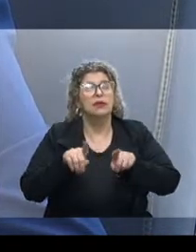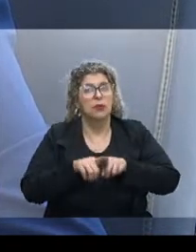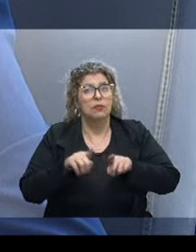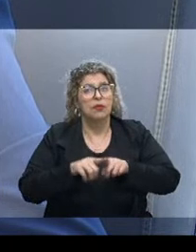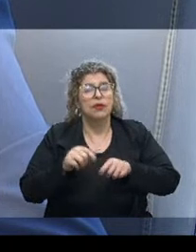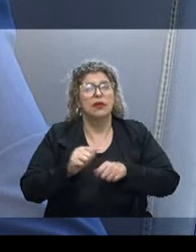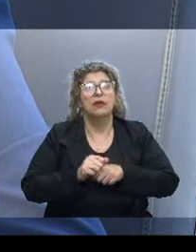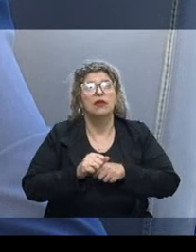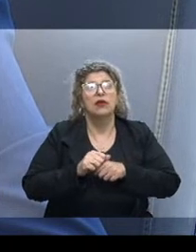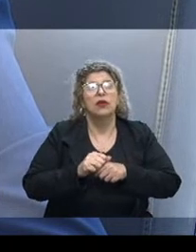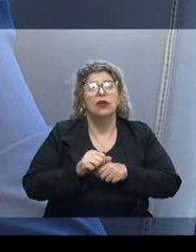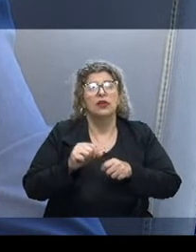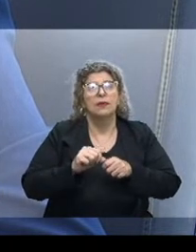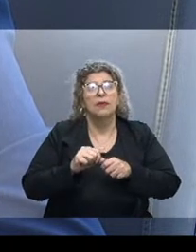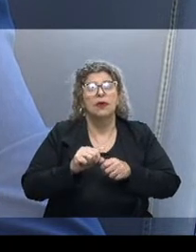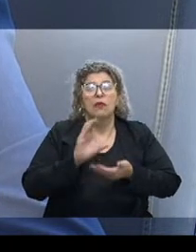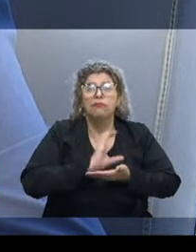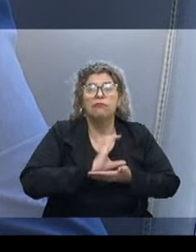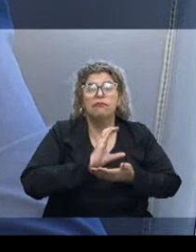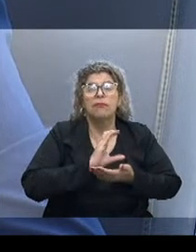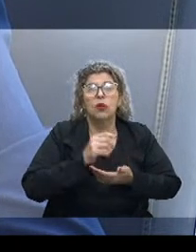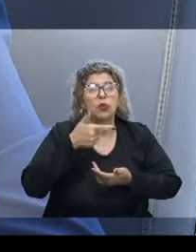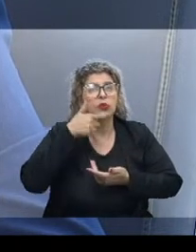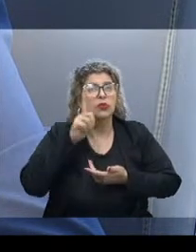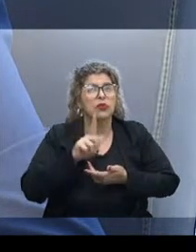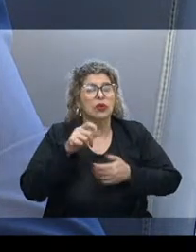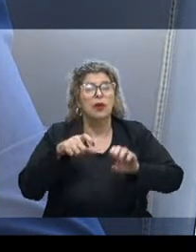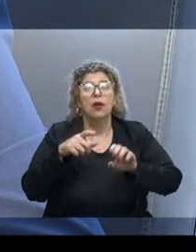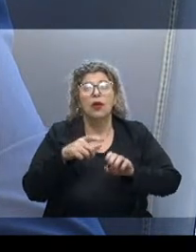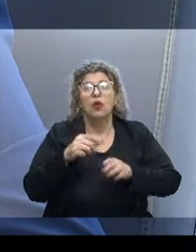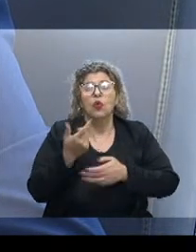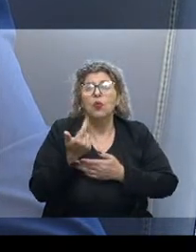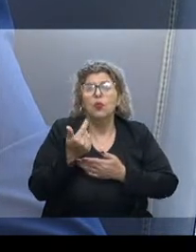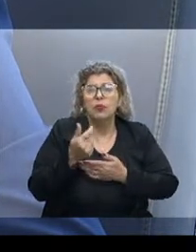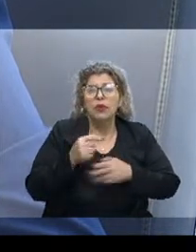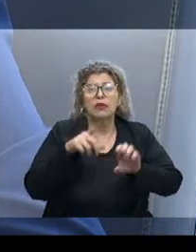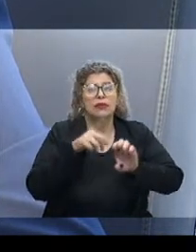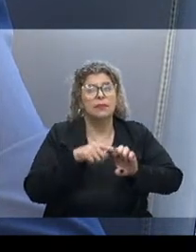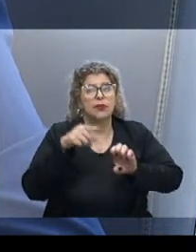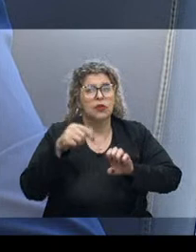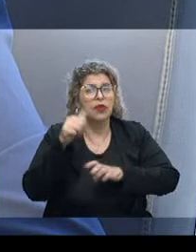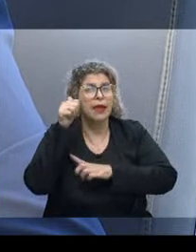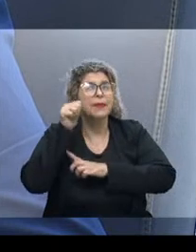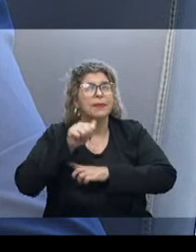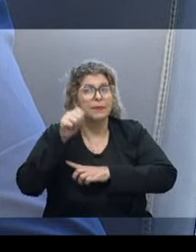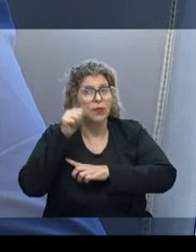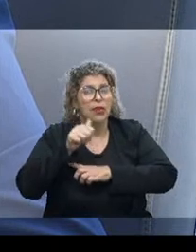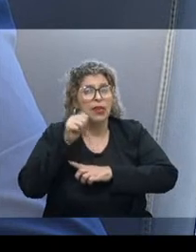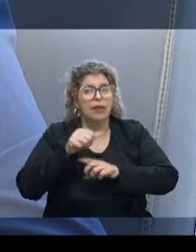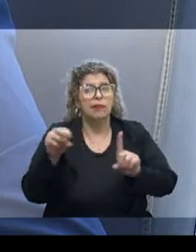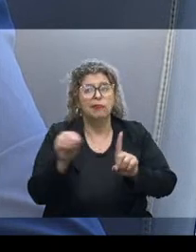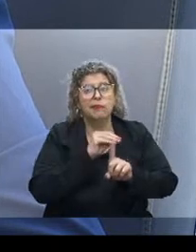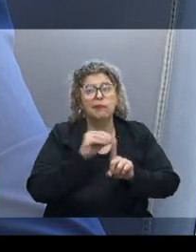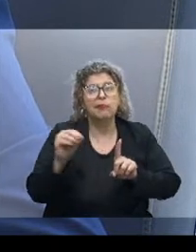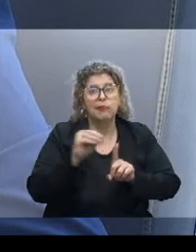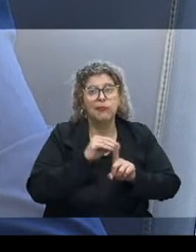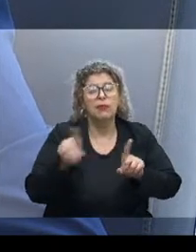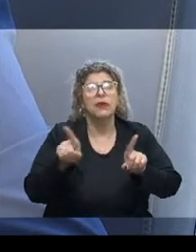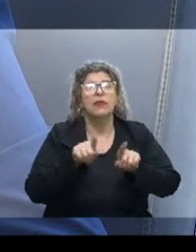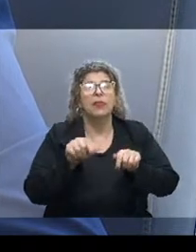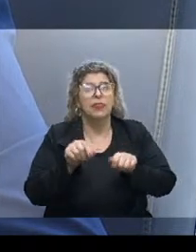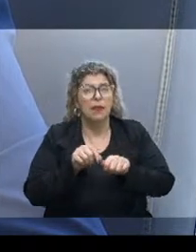alcançou não só os microempreendedores individuais, as mulheres em situação de vulnerabilidade,